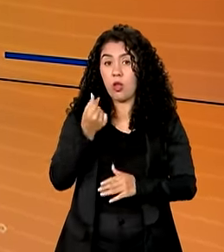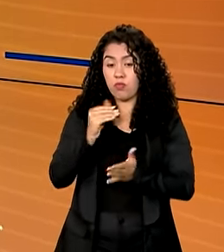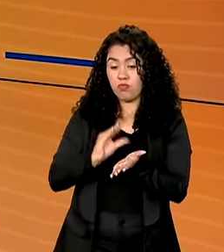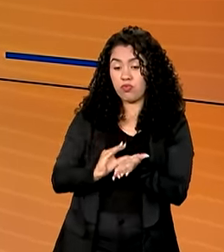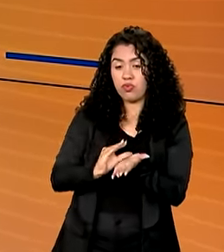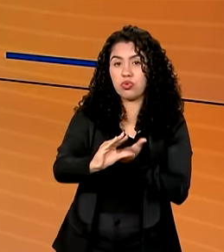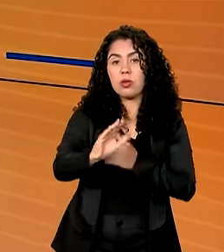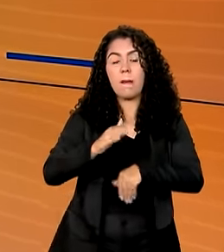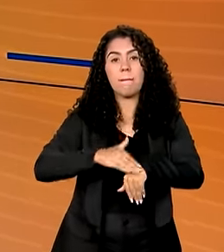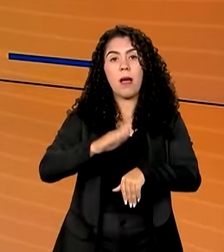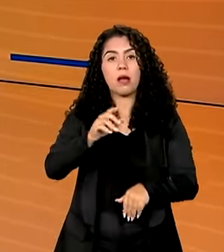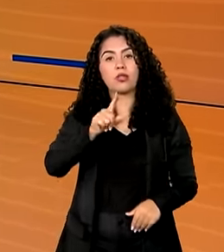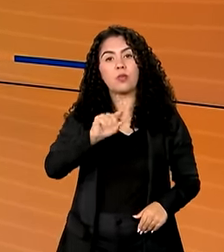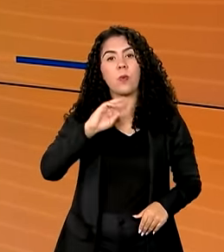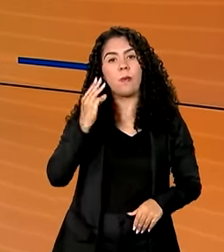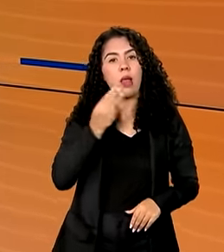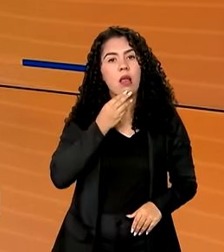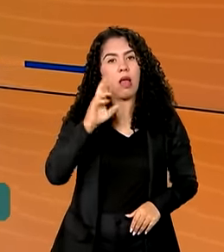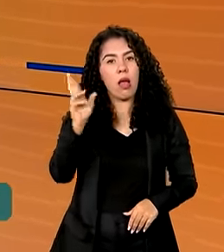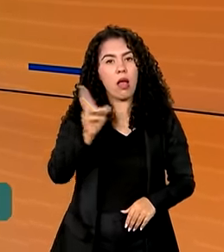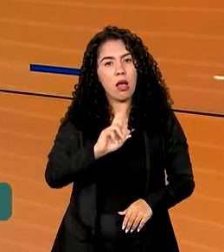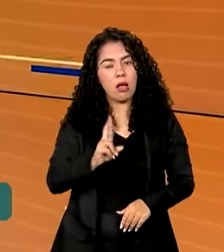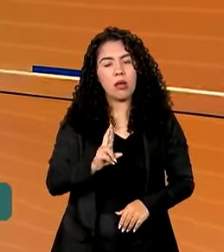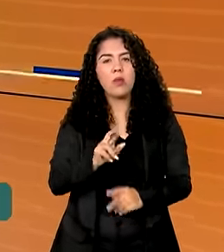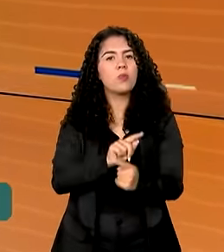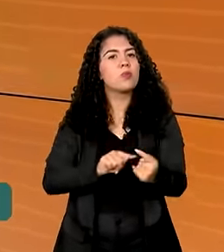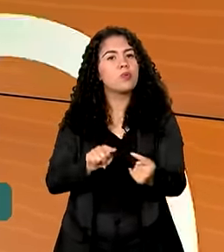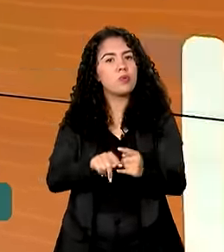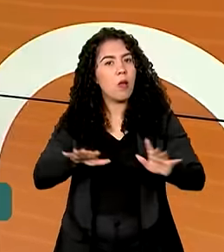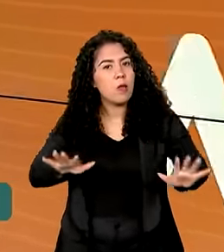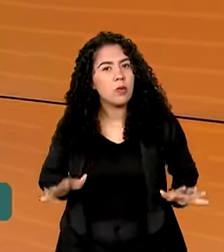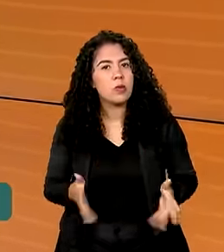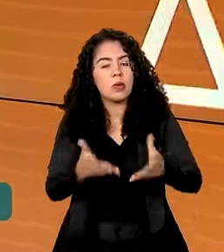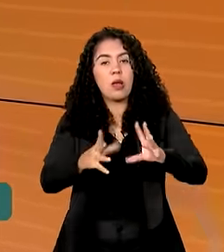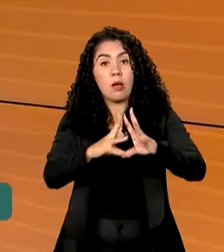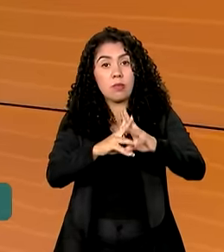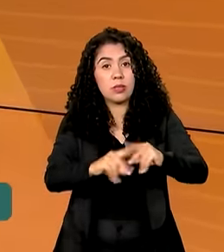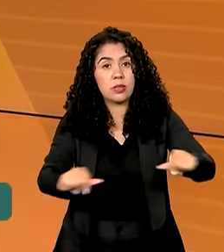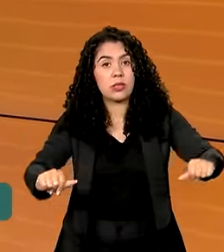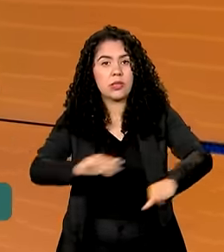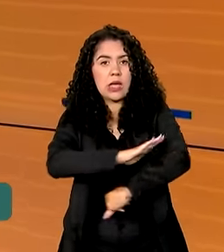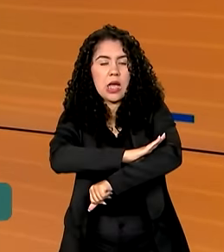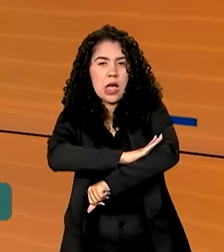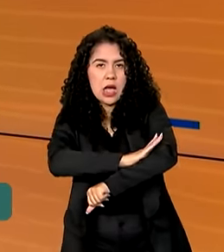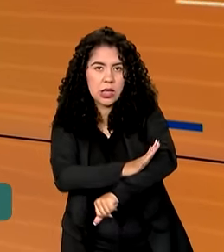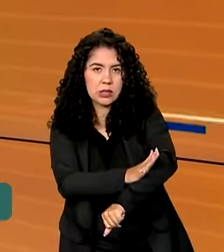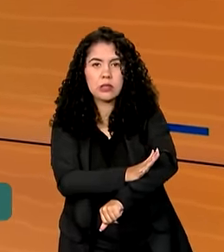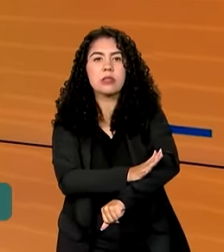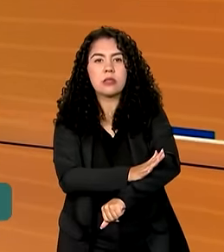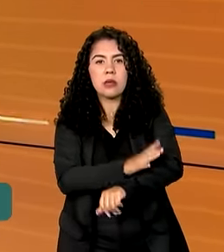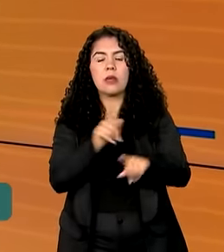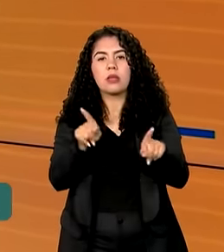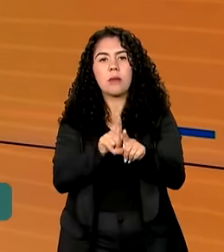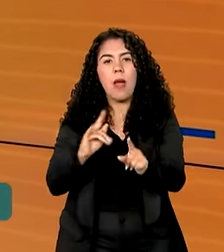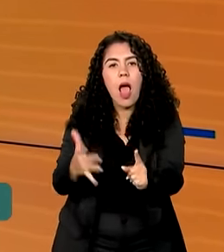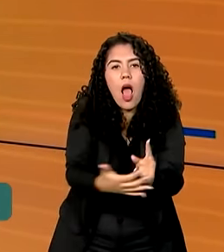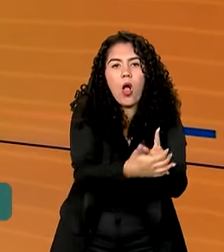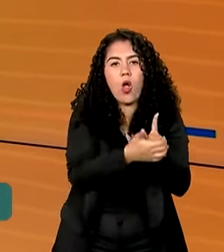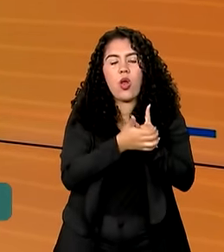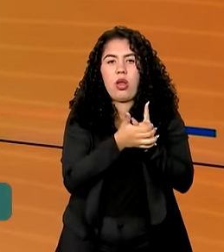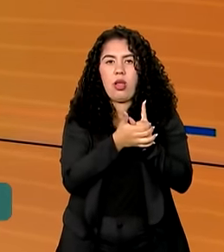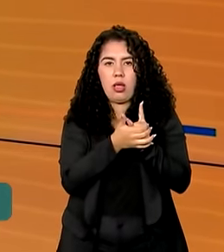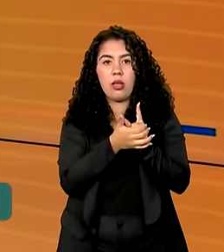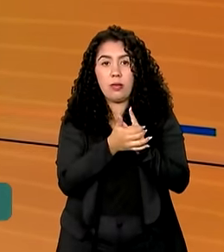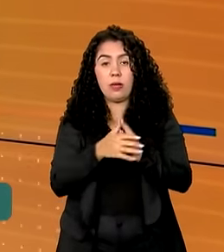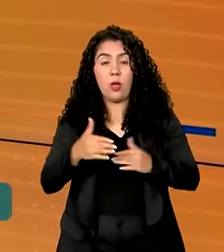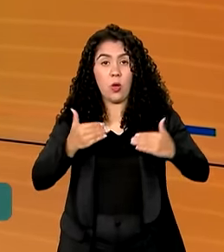mais de R 1,5 milhão vai fortalecer o combate ao racismo e o acolhimento das vítimas. O anúncio do